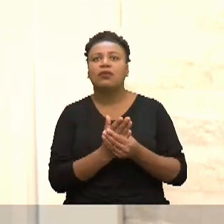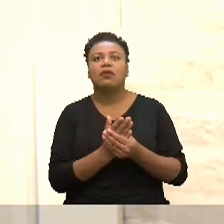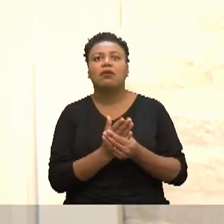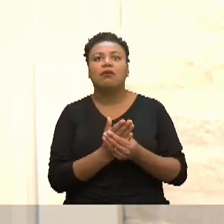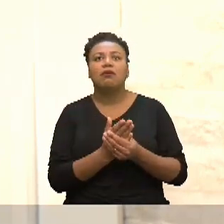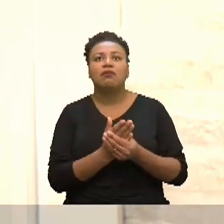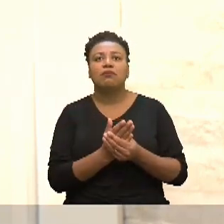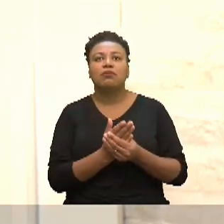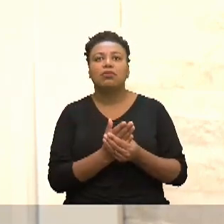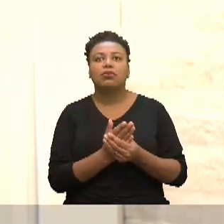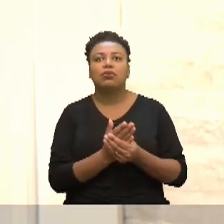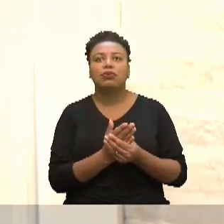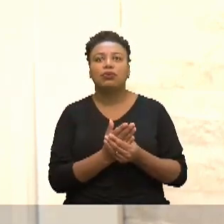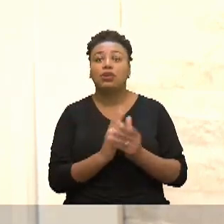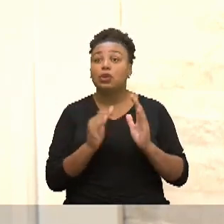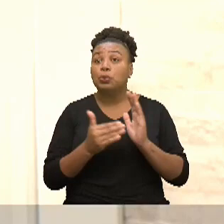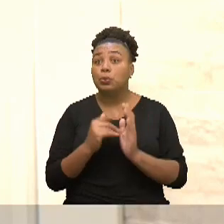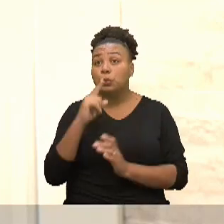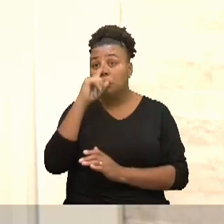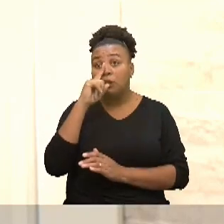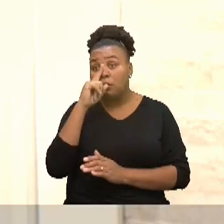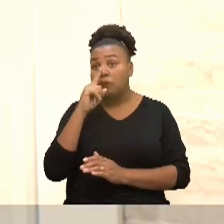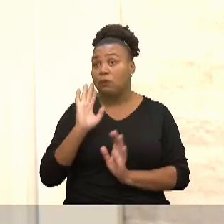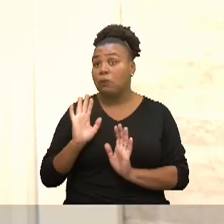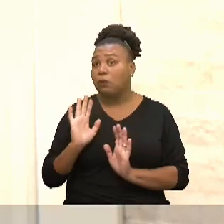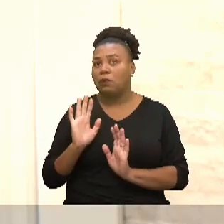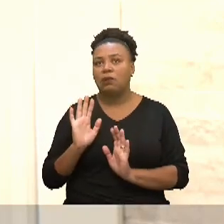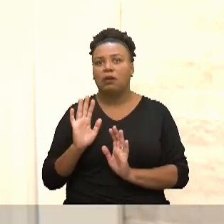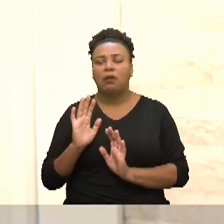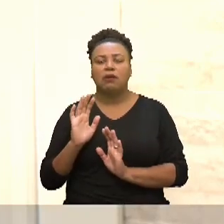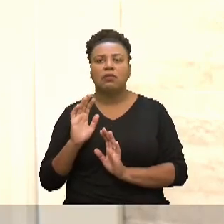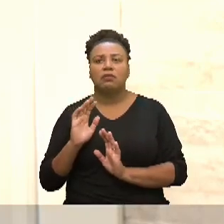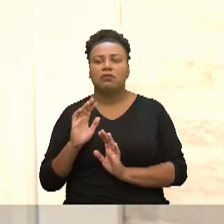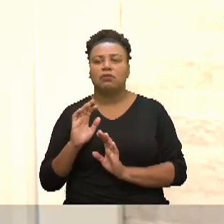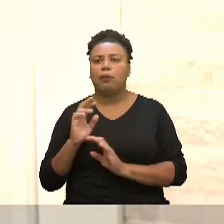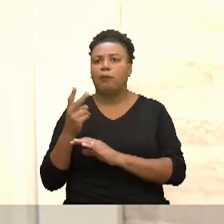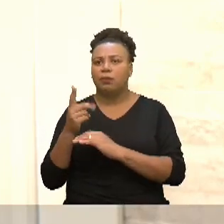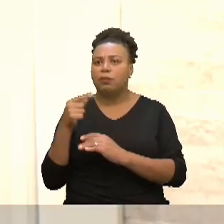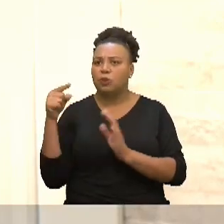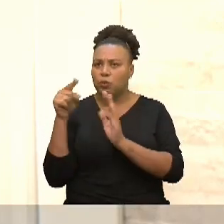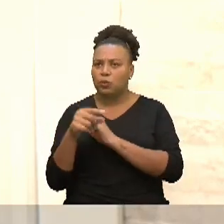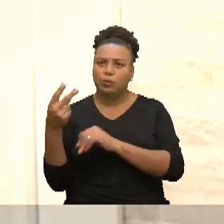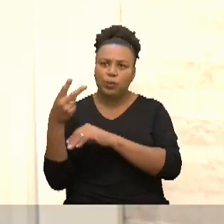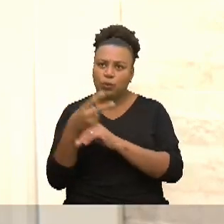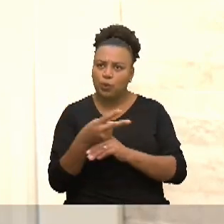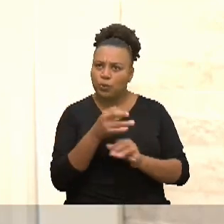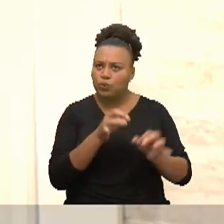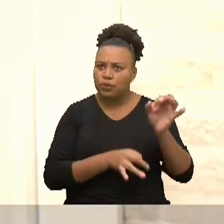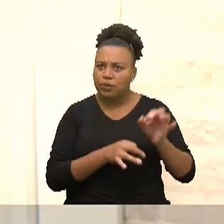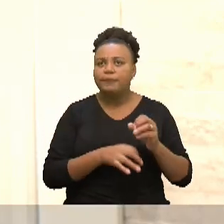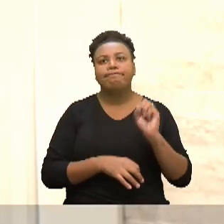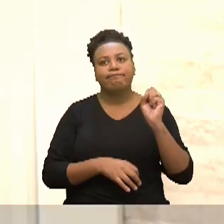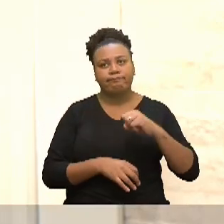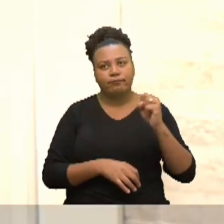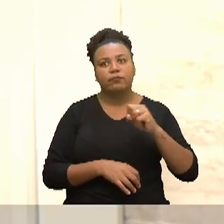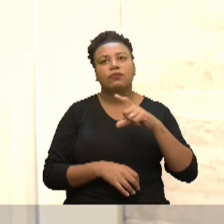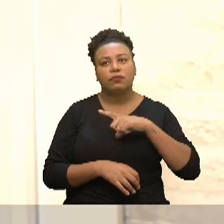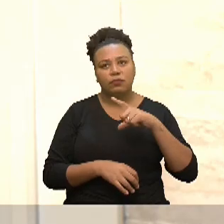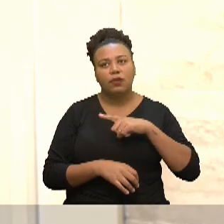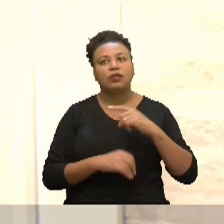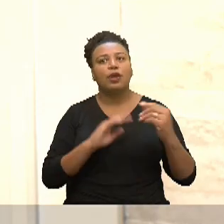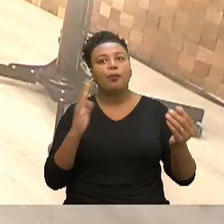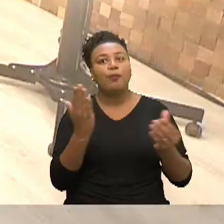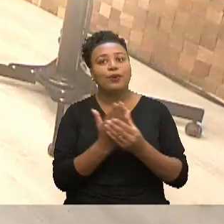tudo é risco que coloca em rede social tu procurou a justiça Aline? sim, sim eu tenho o